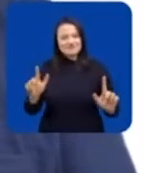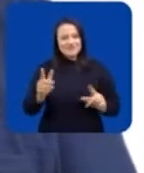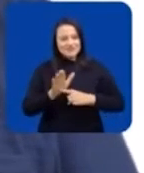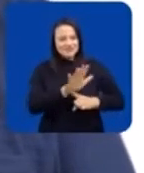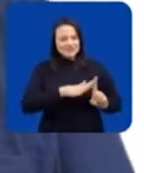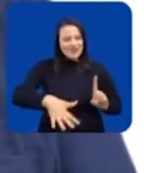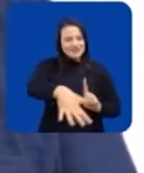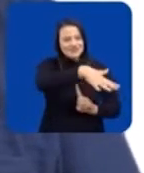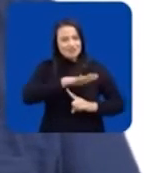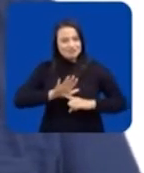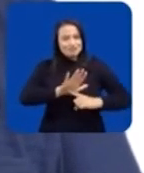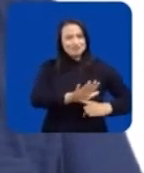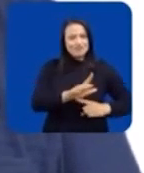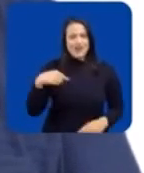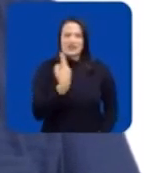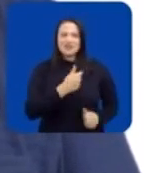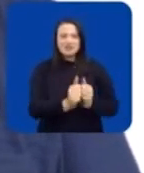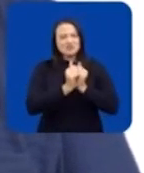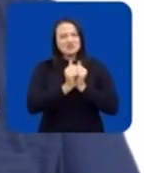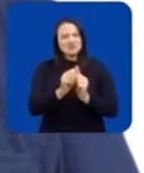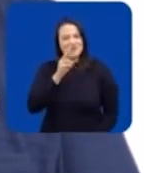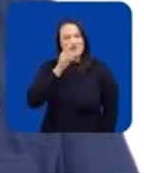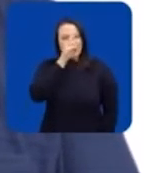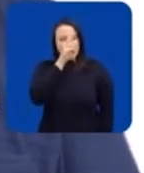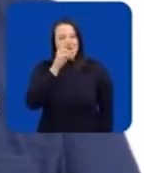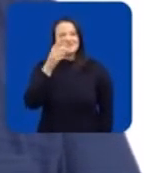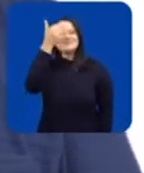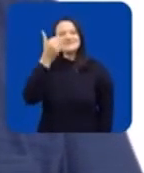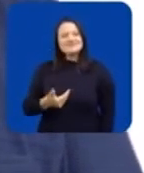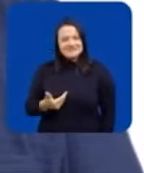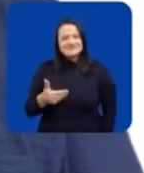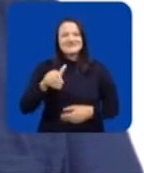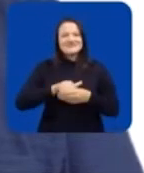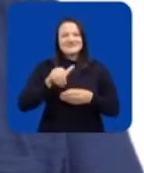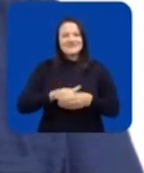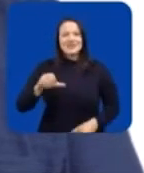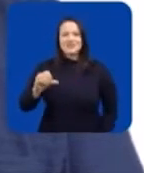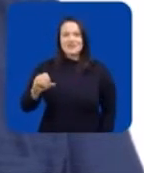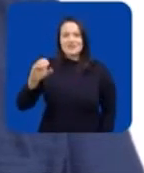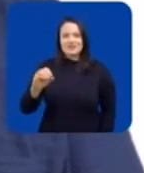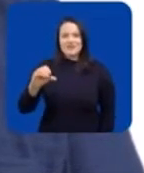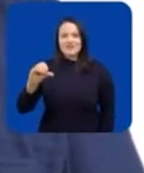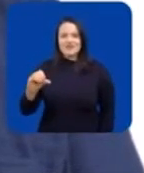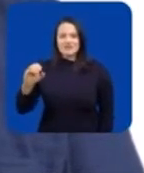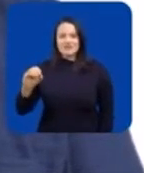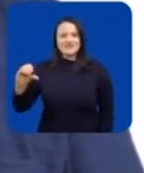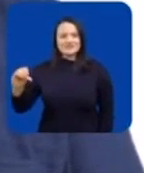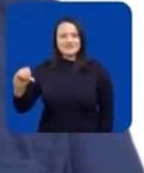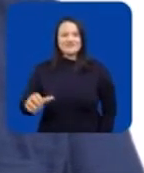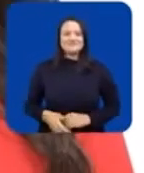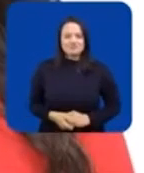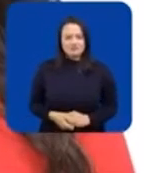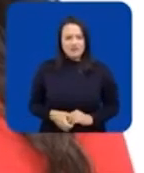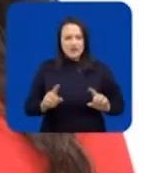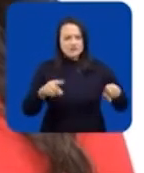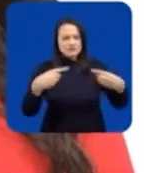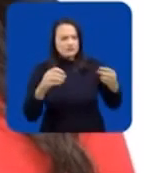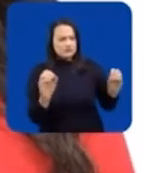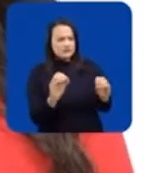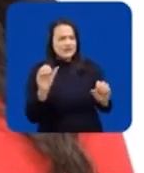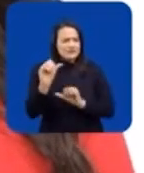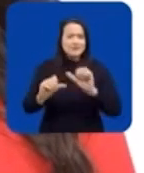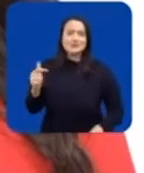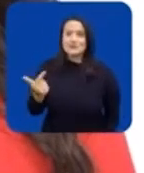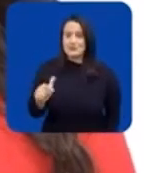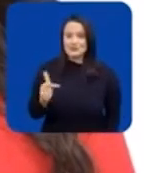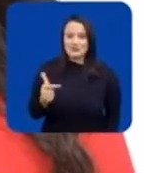renovação. Tudo pelo social. Juntos somos mais fortes. Arthur do Semap, 90-909. O que não te